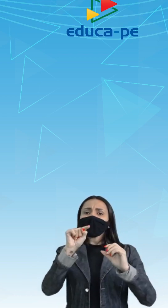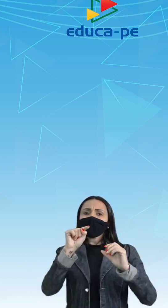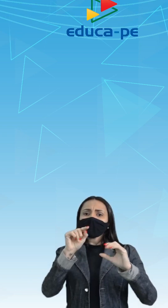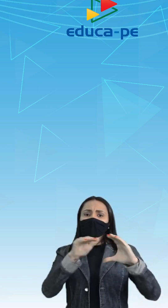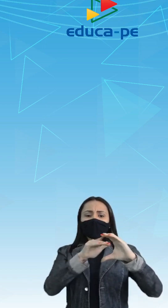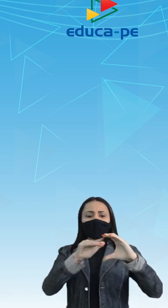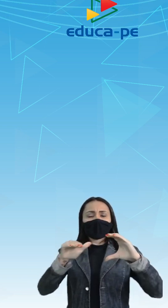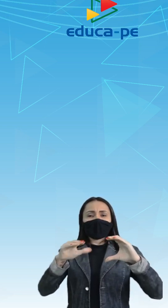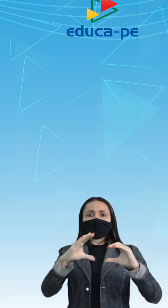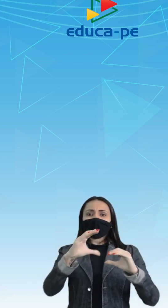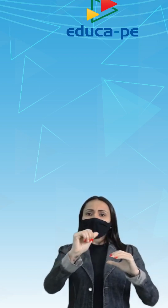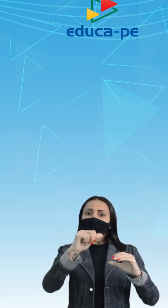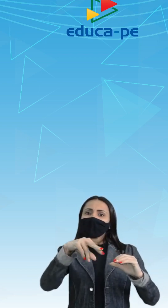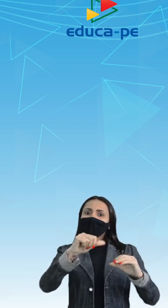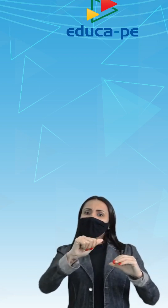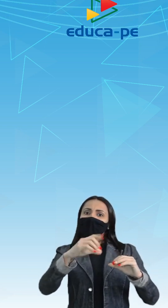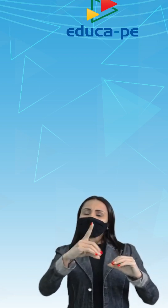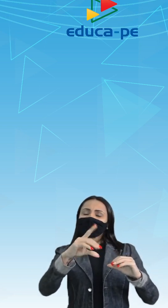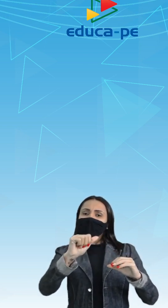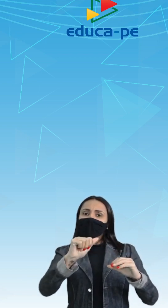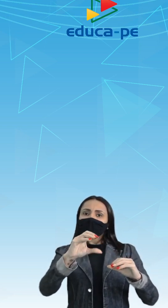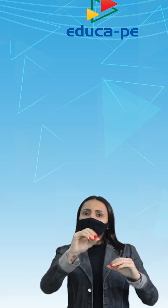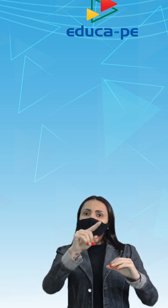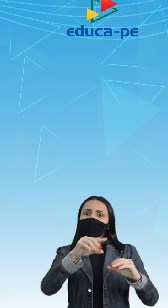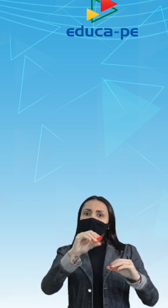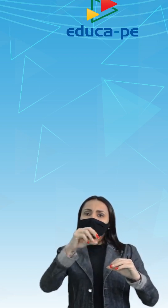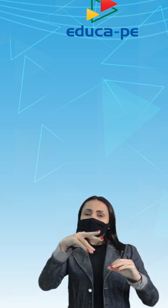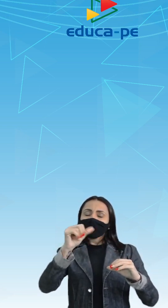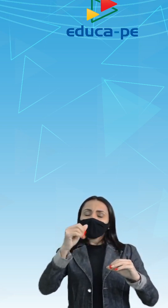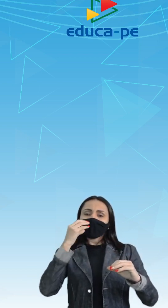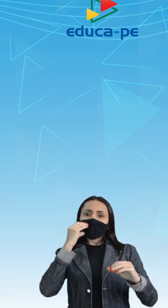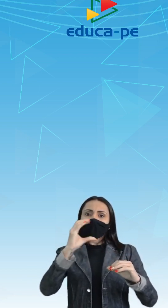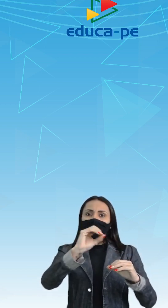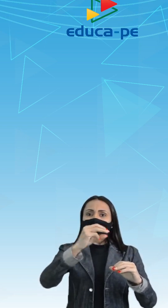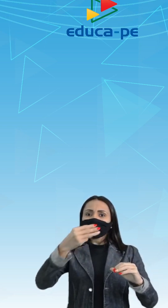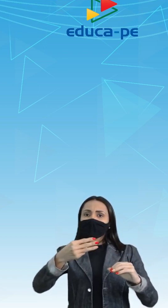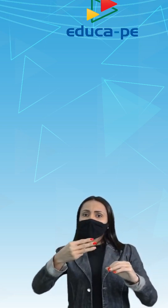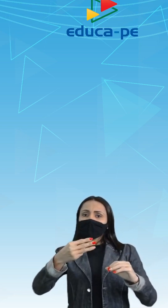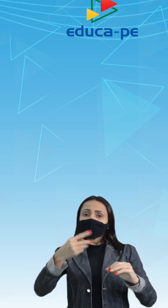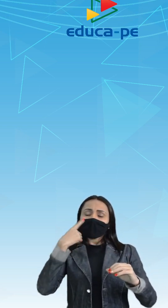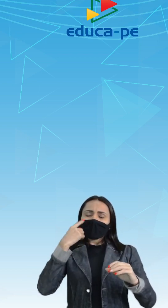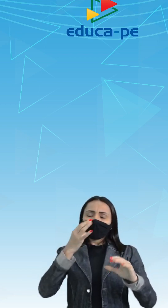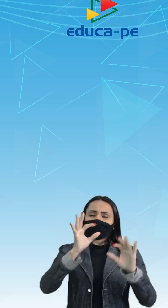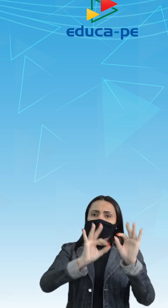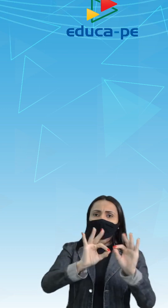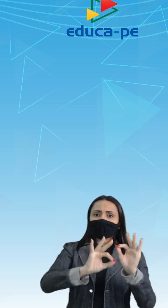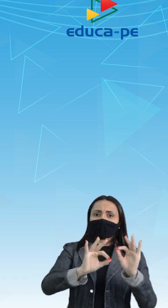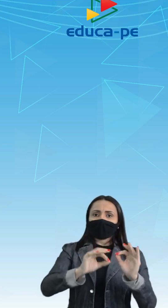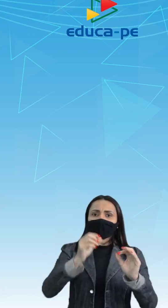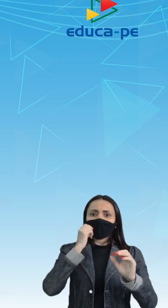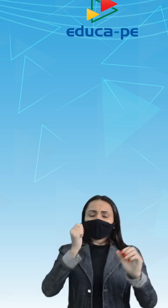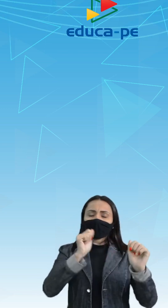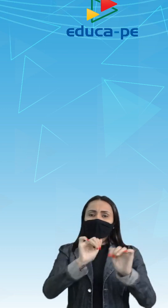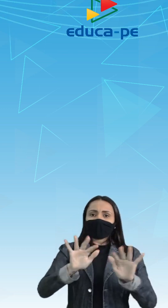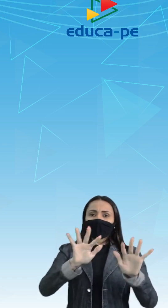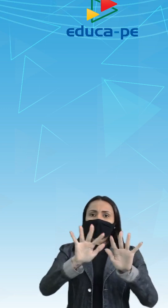camada de ozônio? Ou seja, O3, o ozônio, que é formada por gases